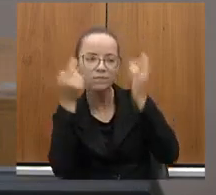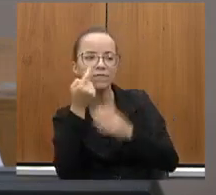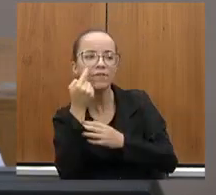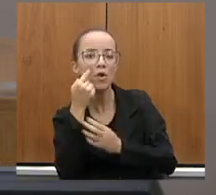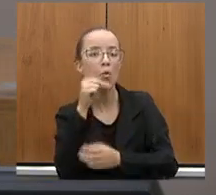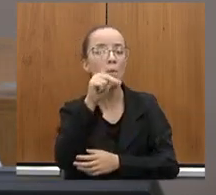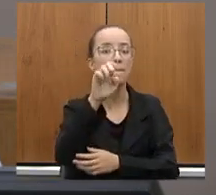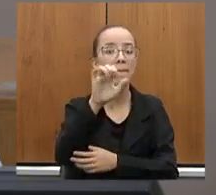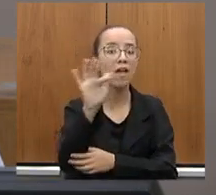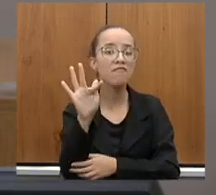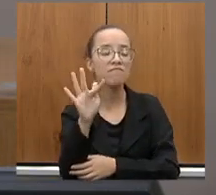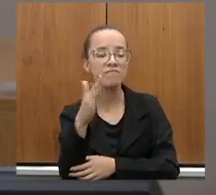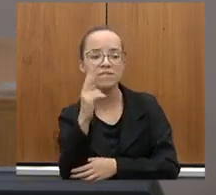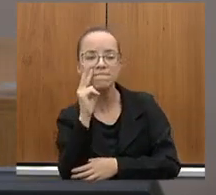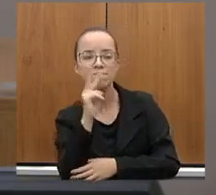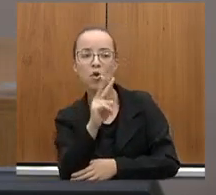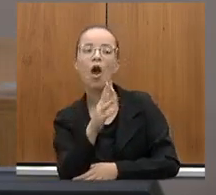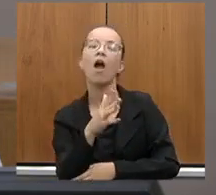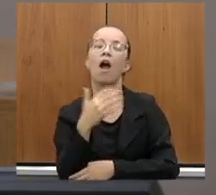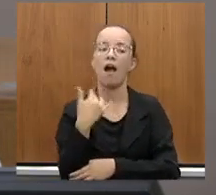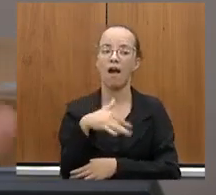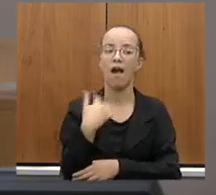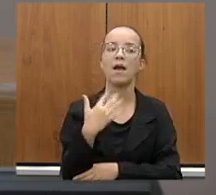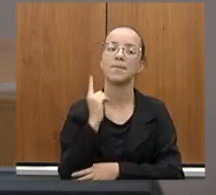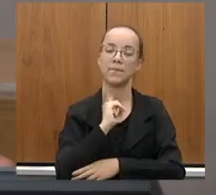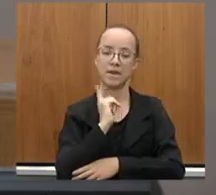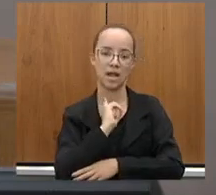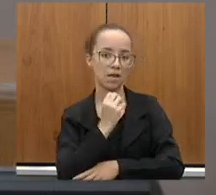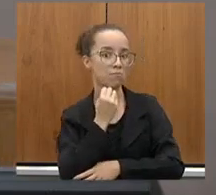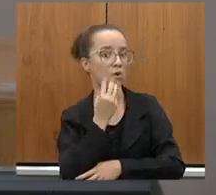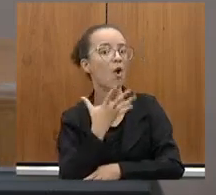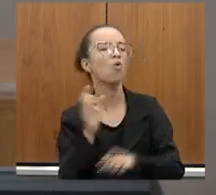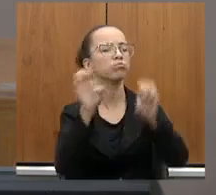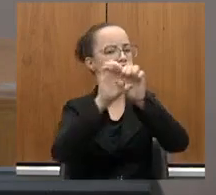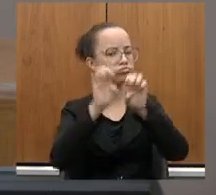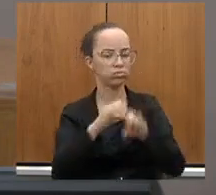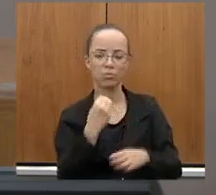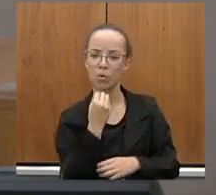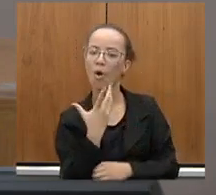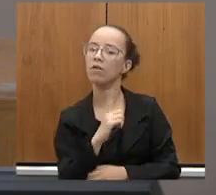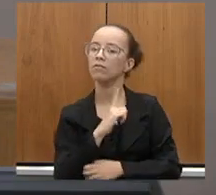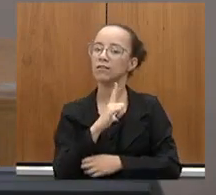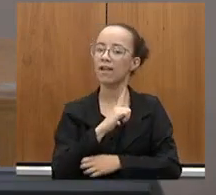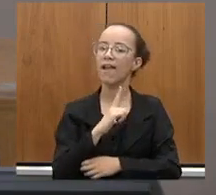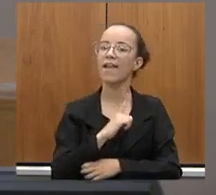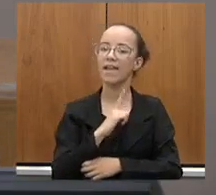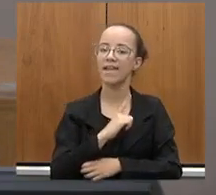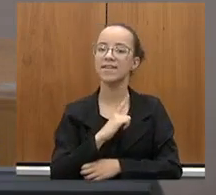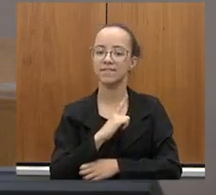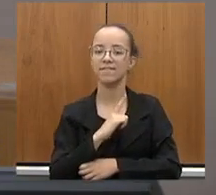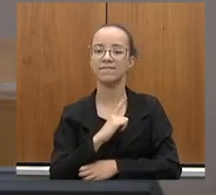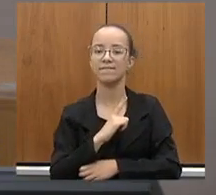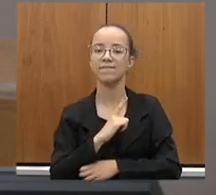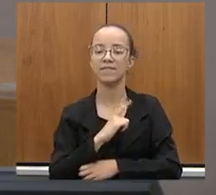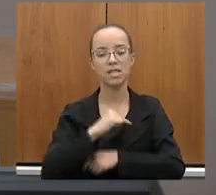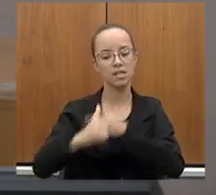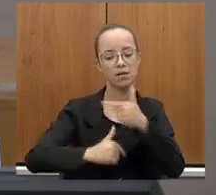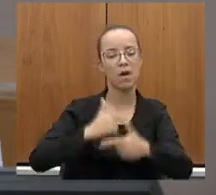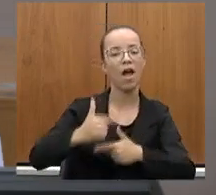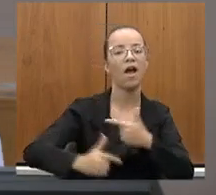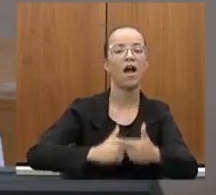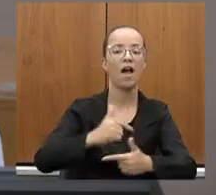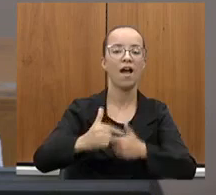PEF e sabiam que aqui tinha demanda, que aqui tinha estrutura e tinha disposição para